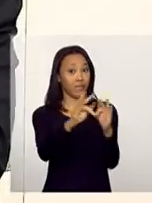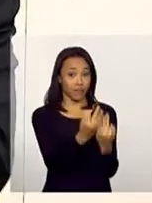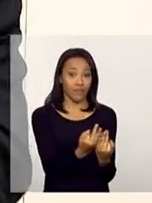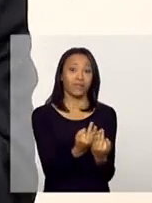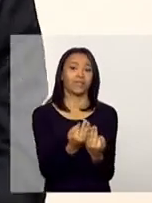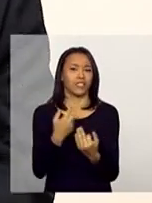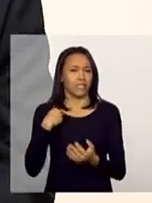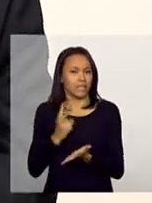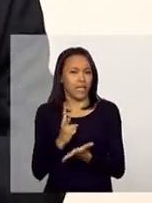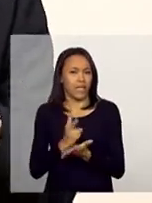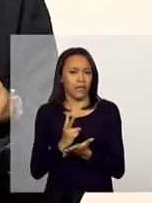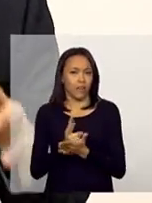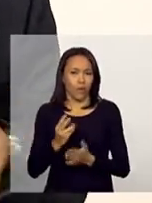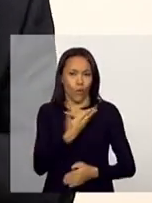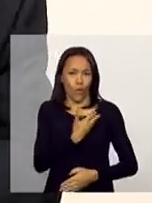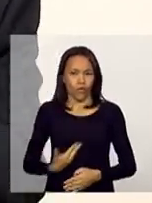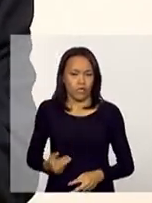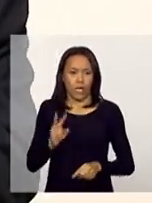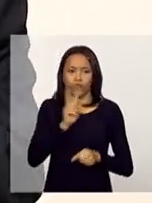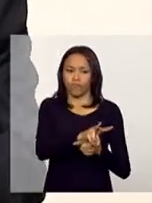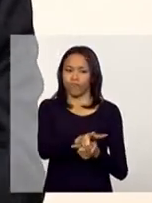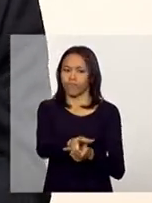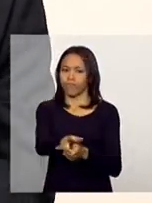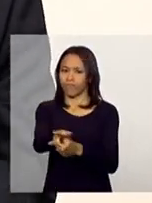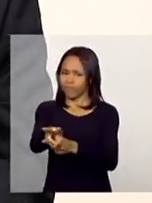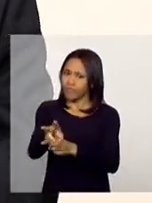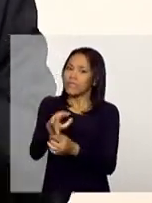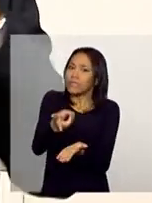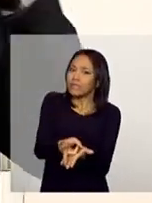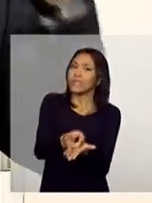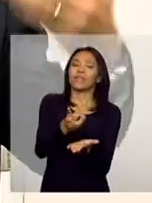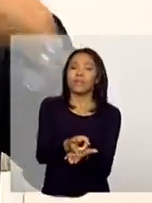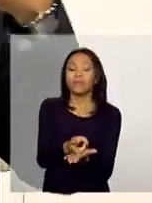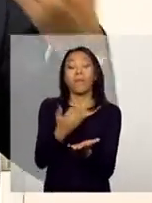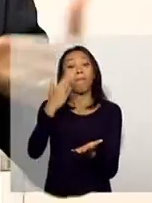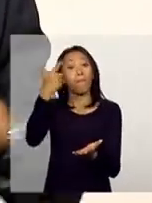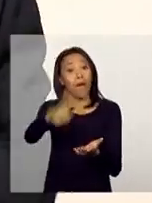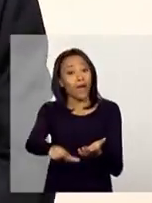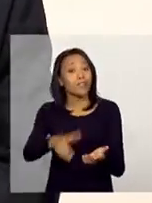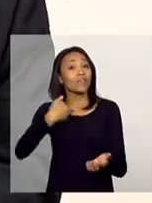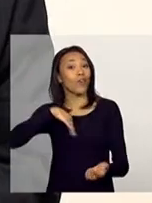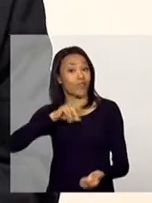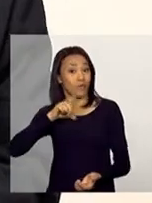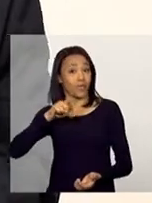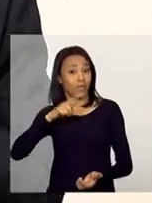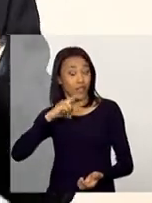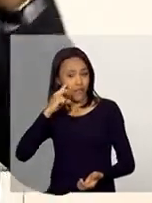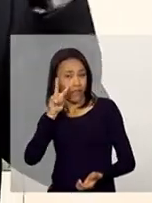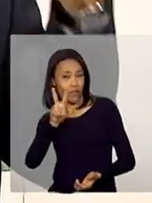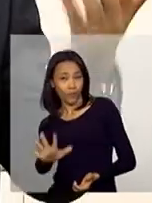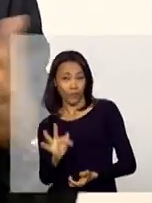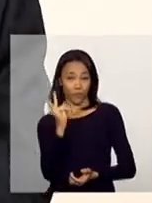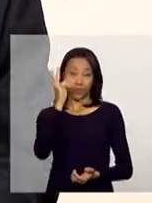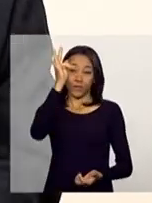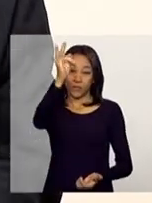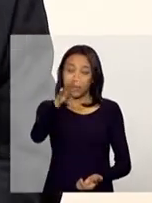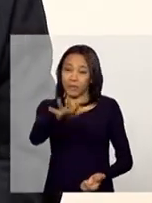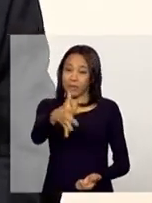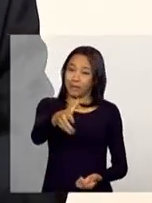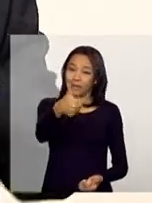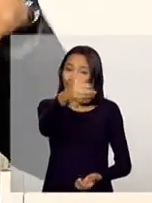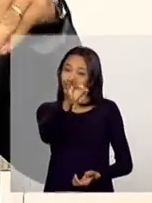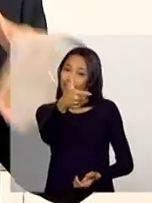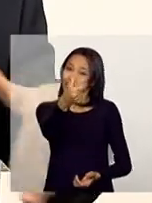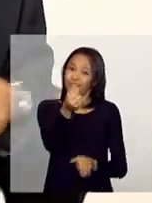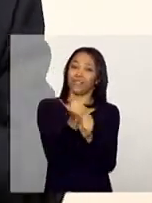acompanhamento, né, desde o início, podendo ser acompanhadas, mais a gente vai ter condições de vislumbrar, enxergar daqui a 10,